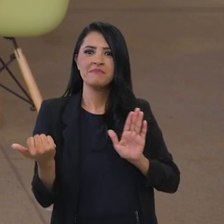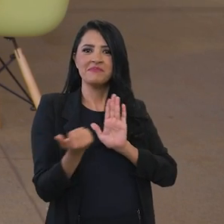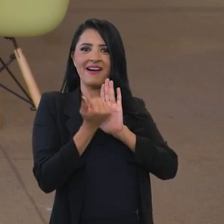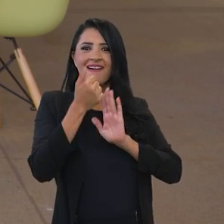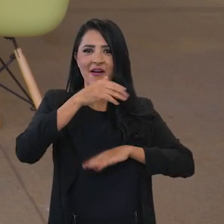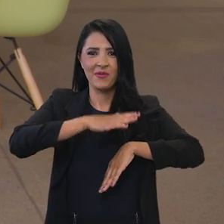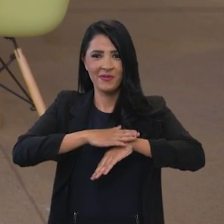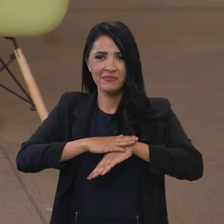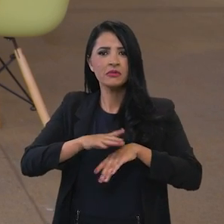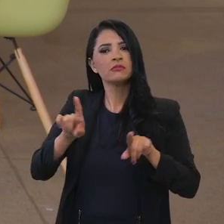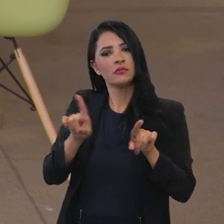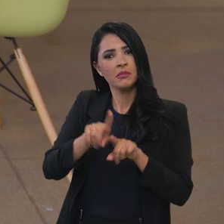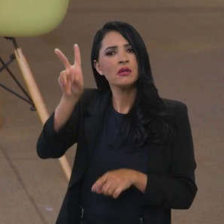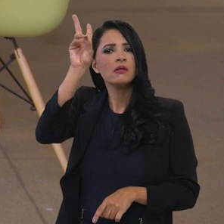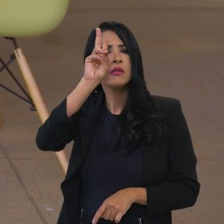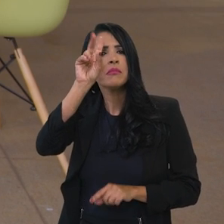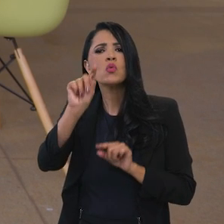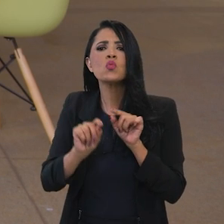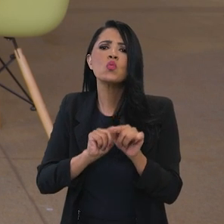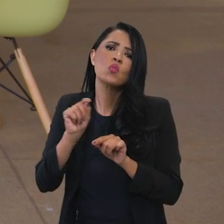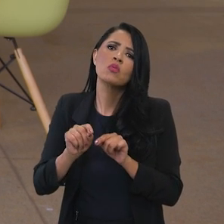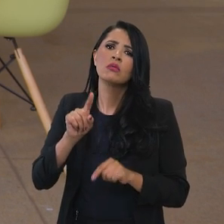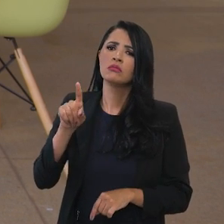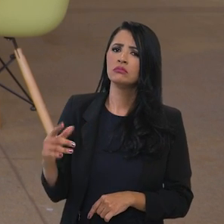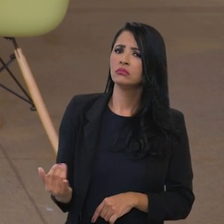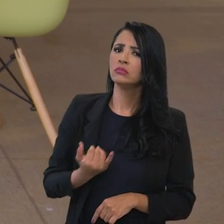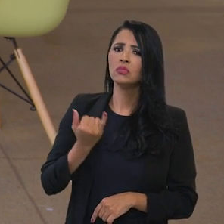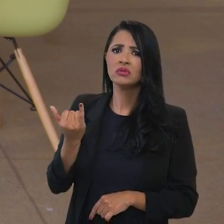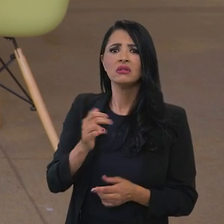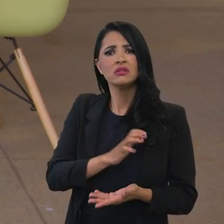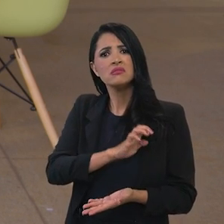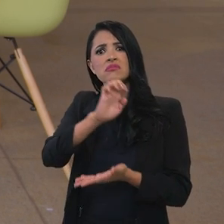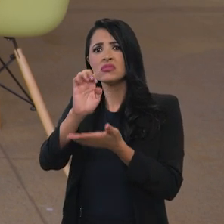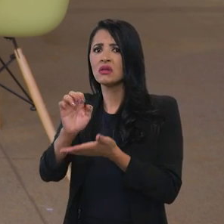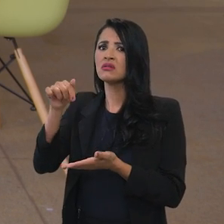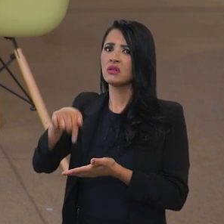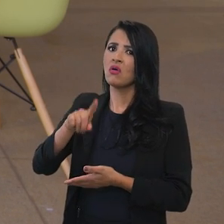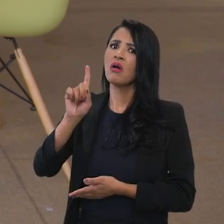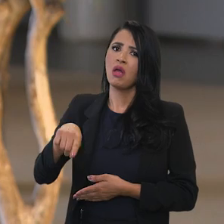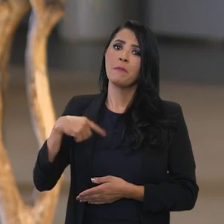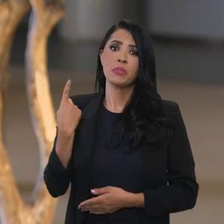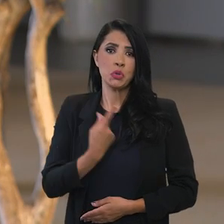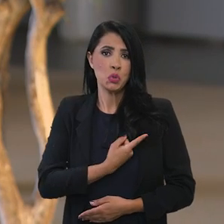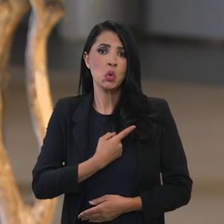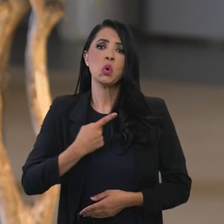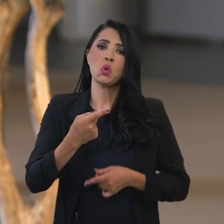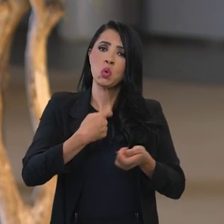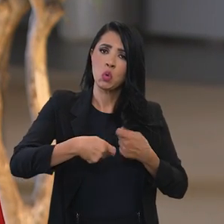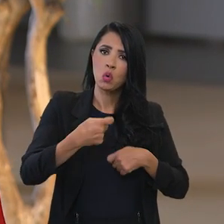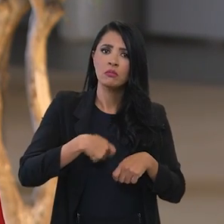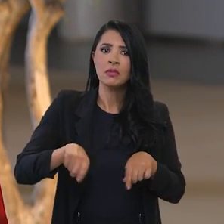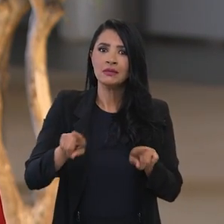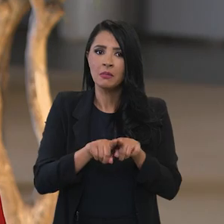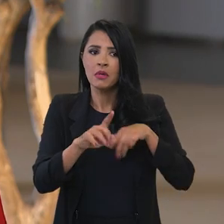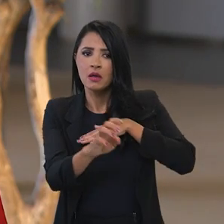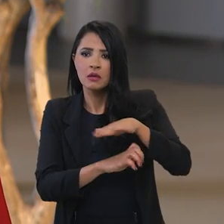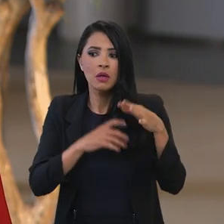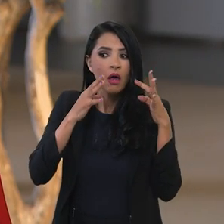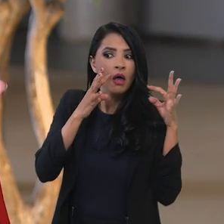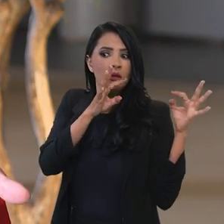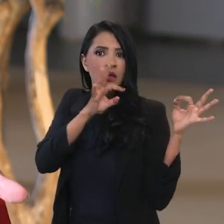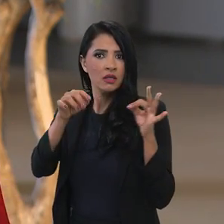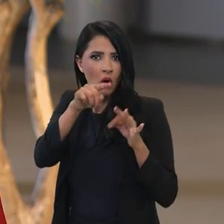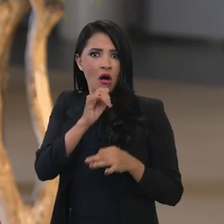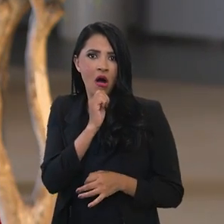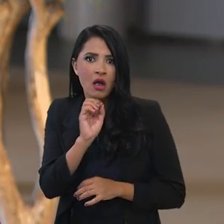oportunidade, a possibilidade de vender para o mercado externo. E não é por falta de apoio, o governo oferece todo o know-how